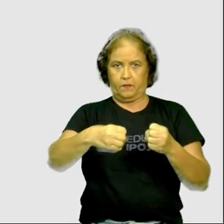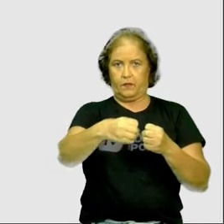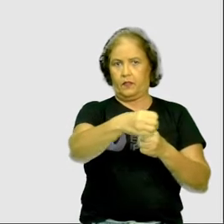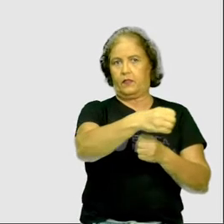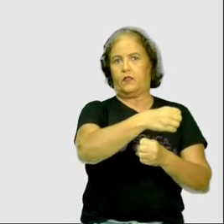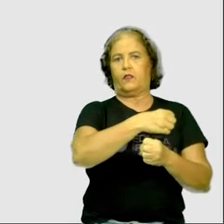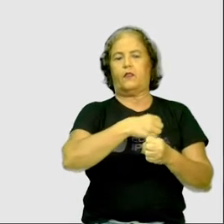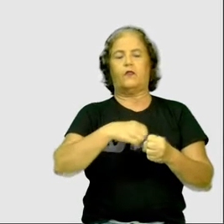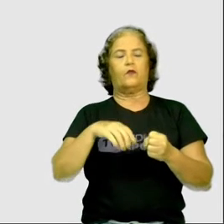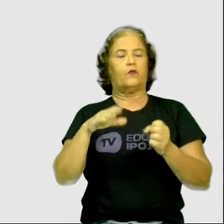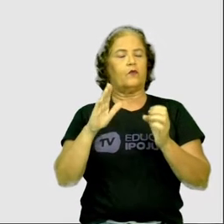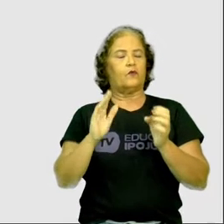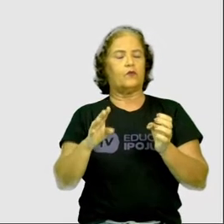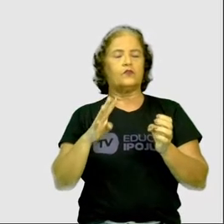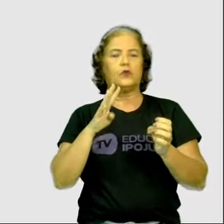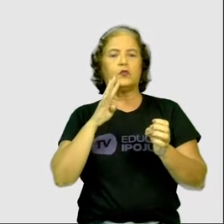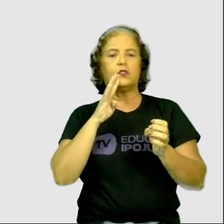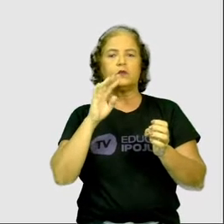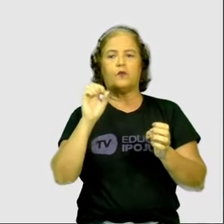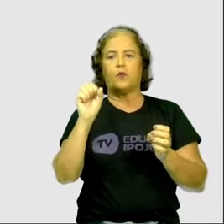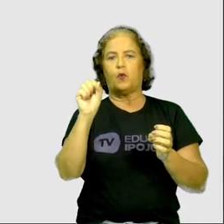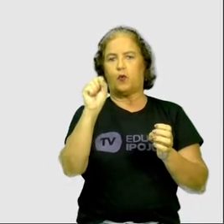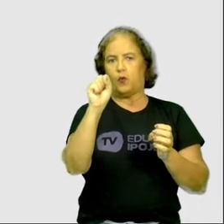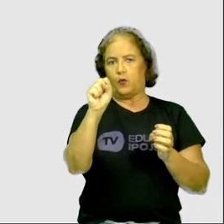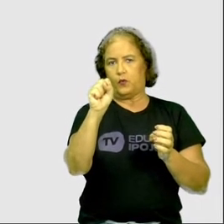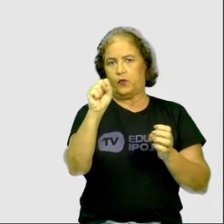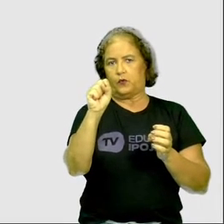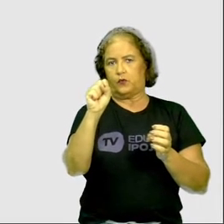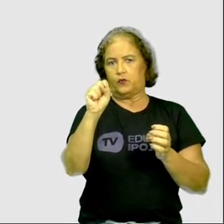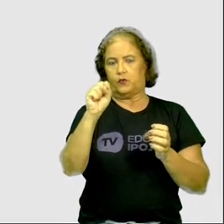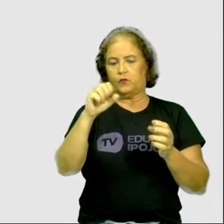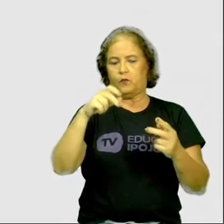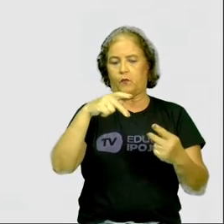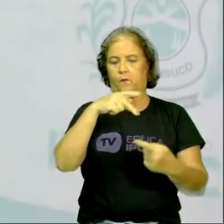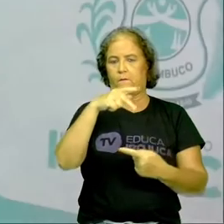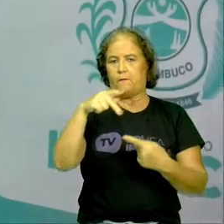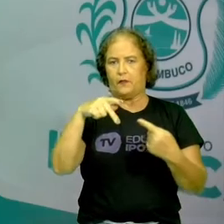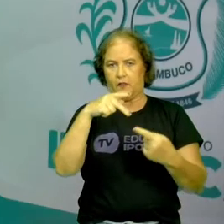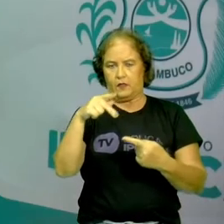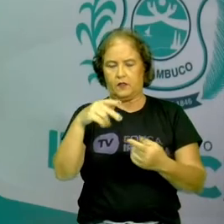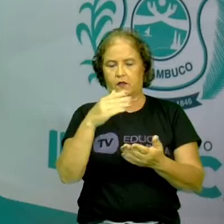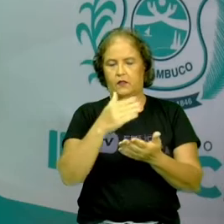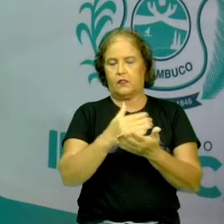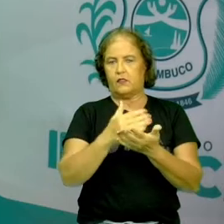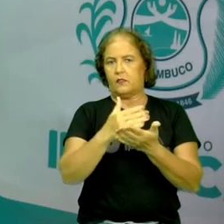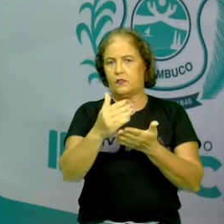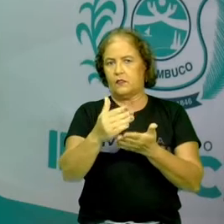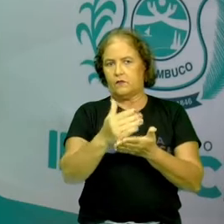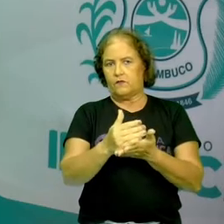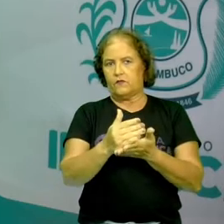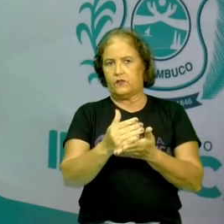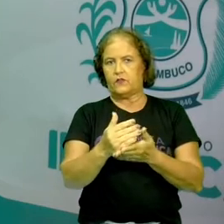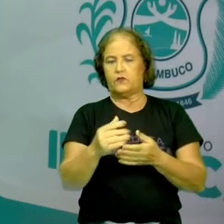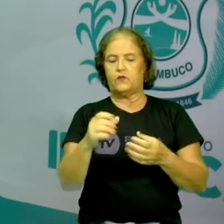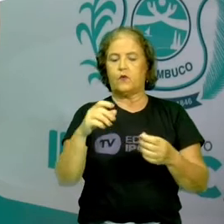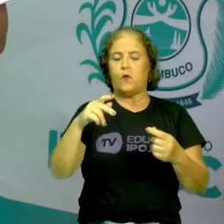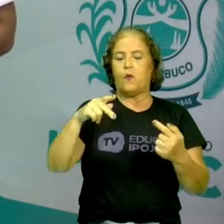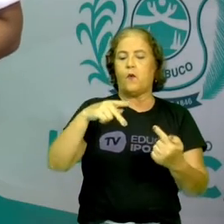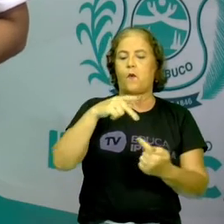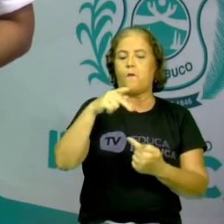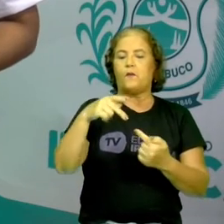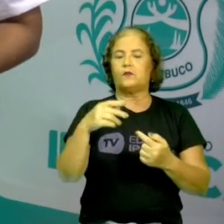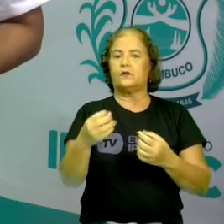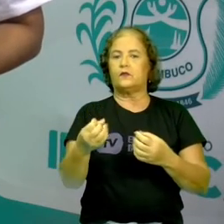oito planetas, que são divididos em dois tipos. planetas, interiores,